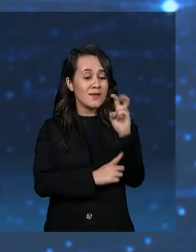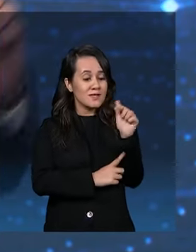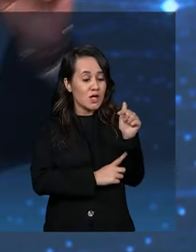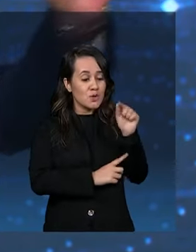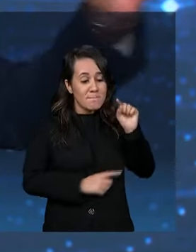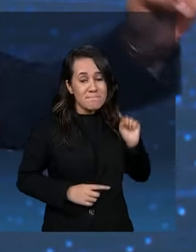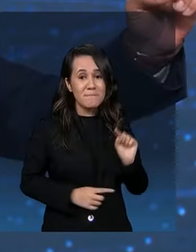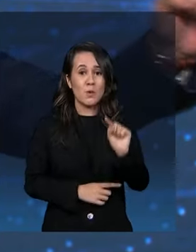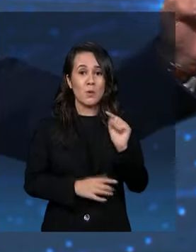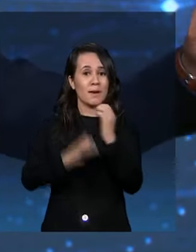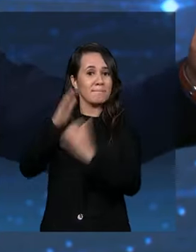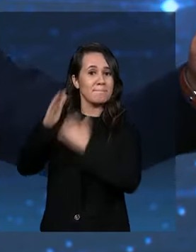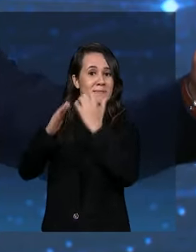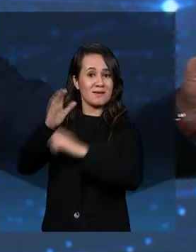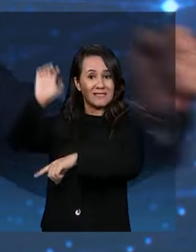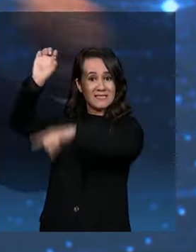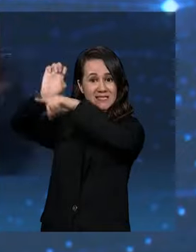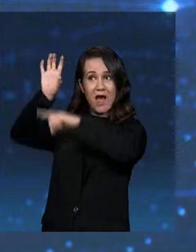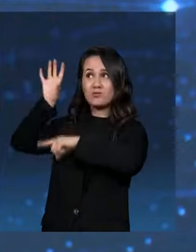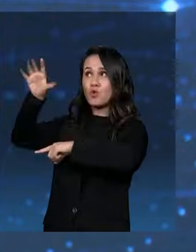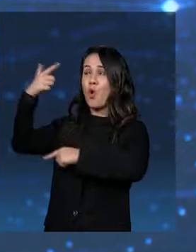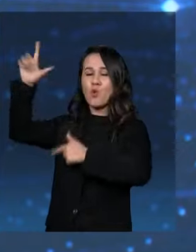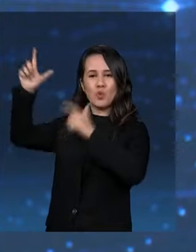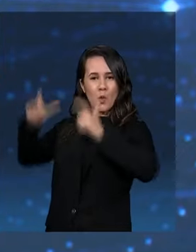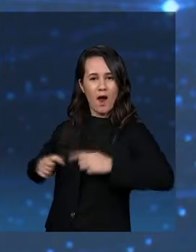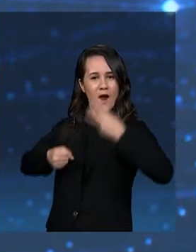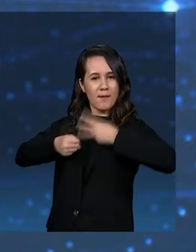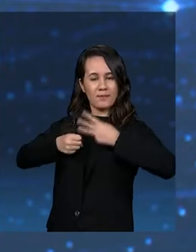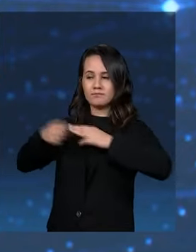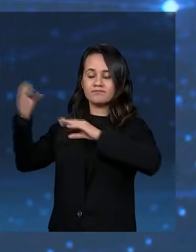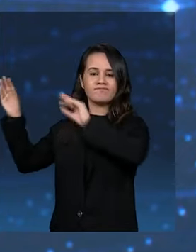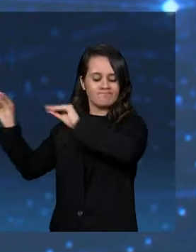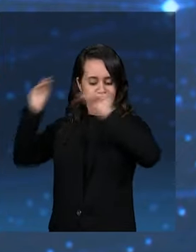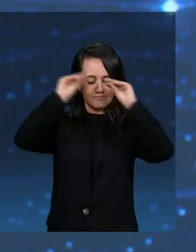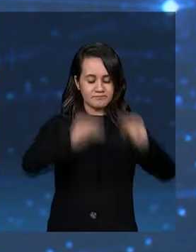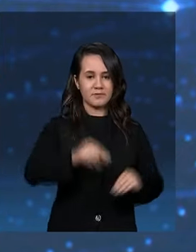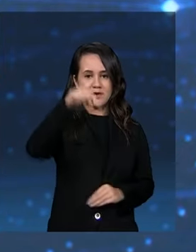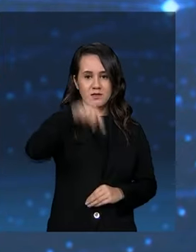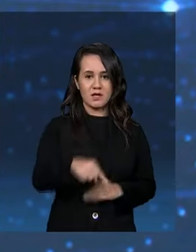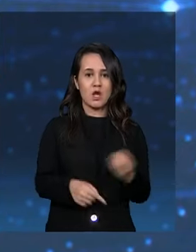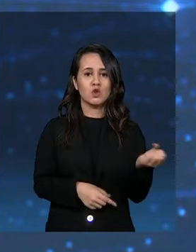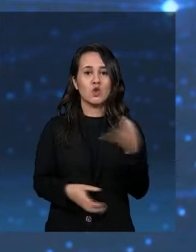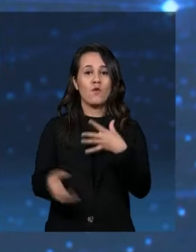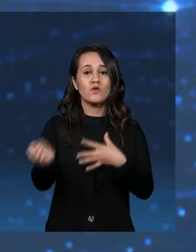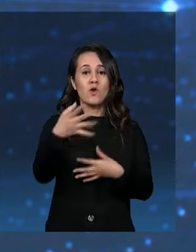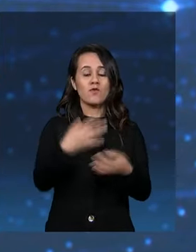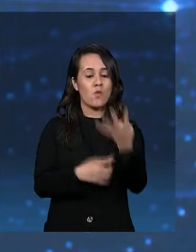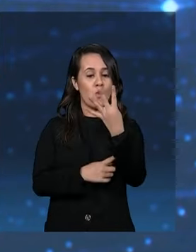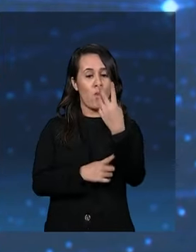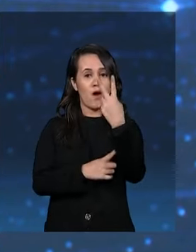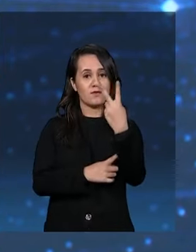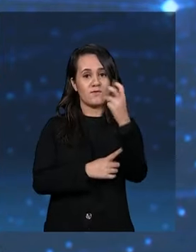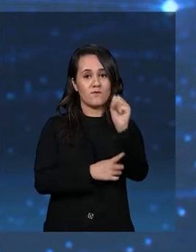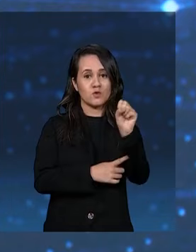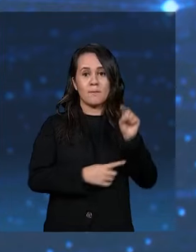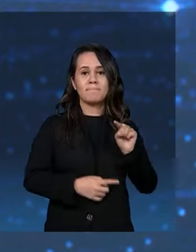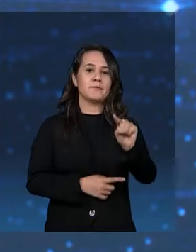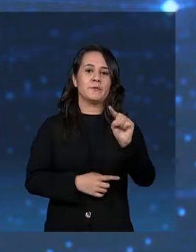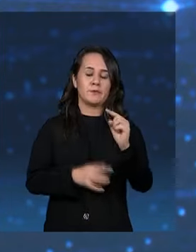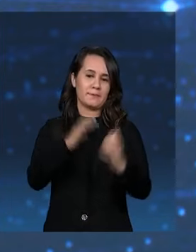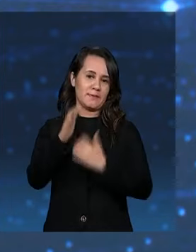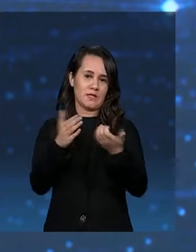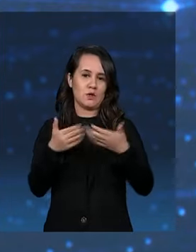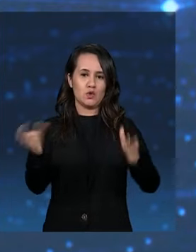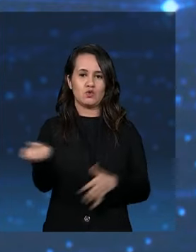empresas saíram de outros estados e municípios e vieram aqui para a nossa cidade. Abriram novas 428 mil empresas.